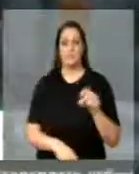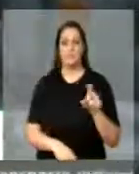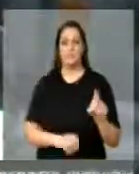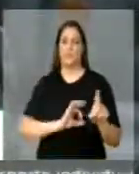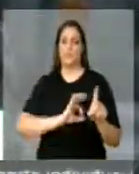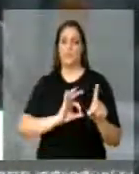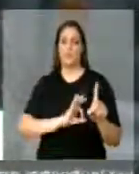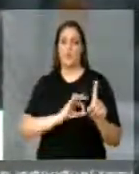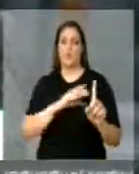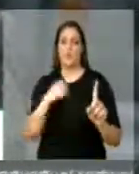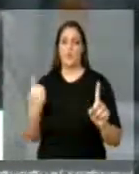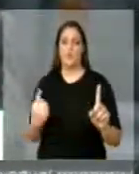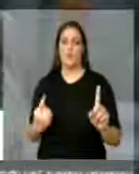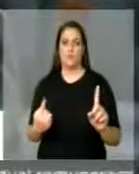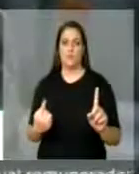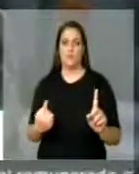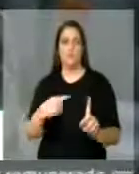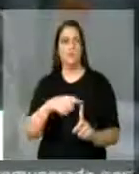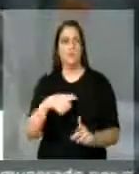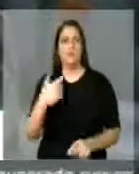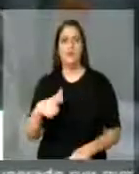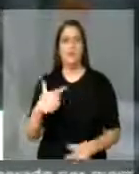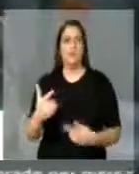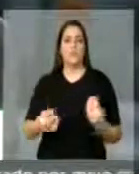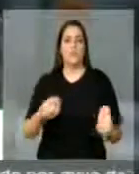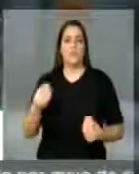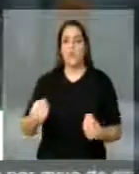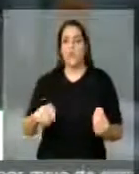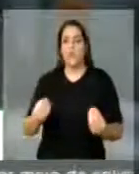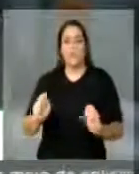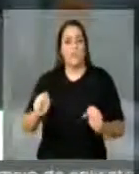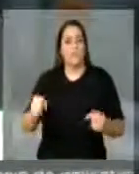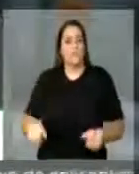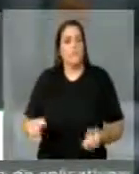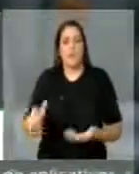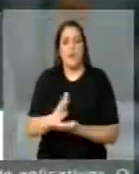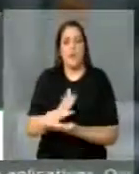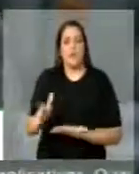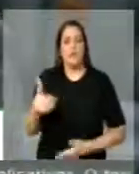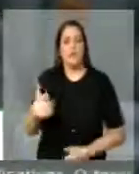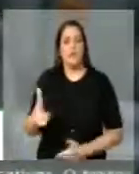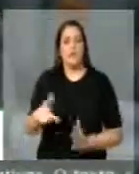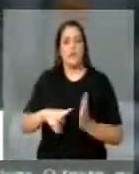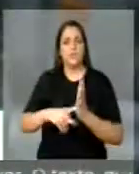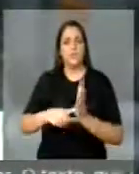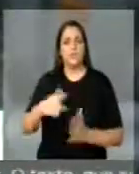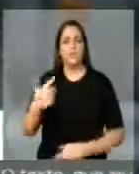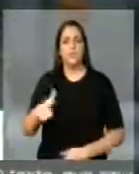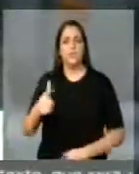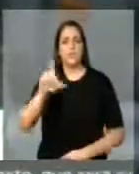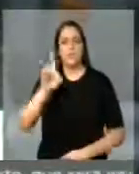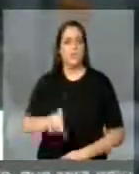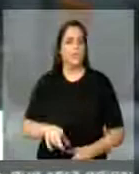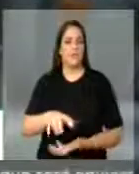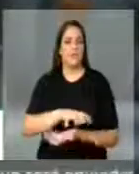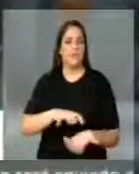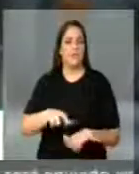É uma classe que não tem voz. Uns não têm sindicatos, outros não têm direito à greve.